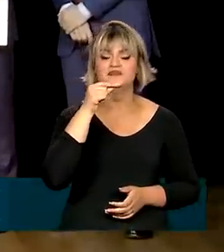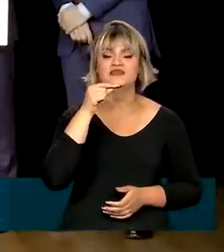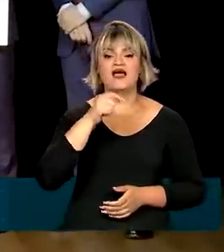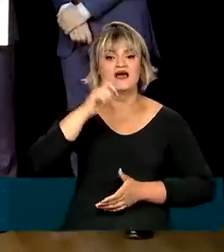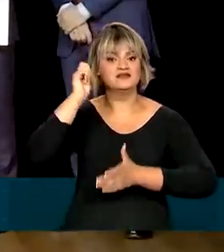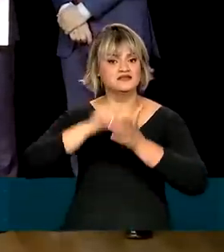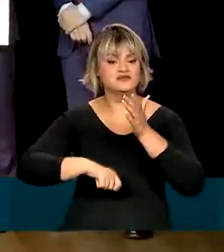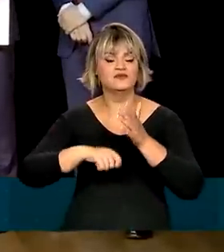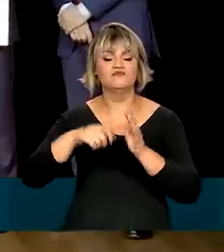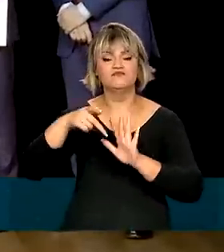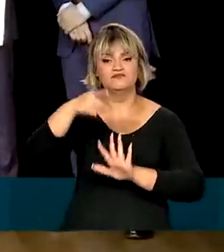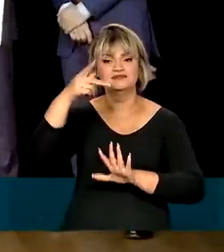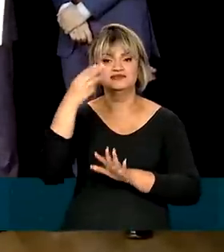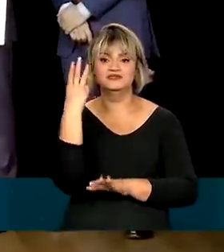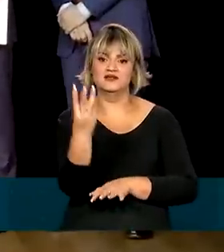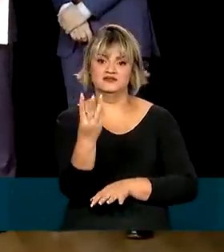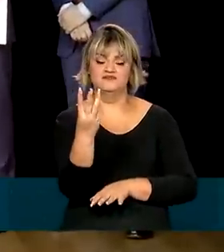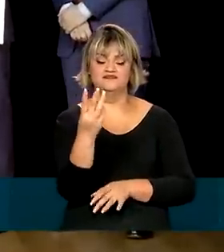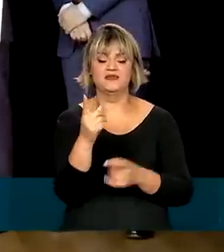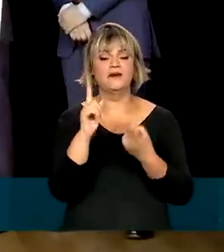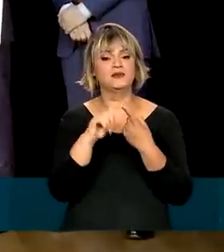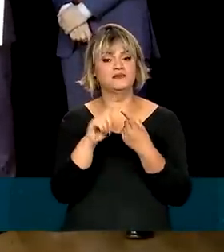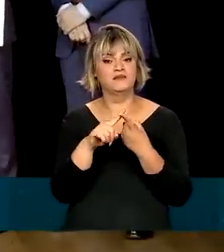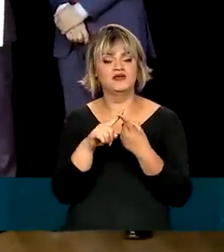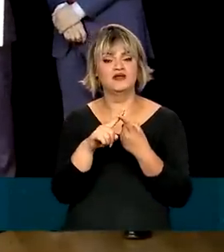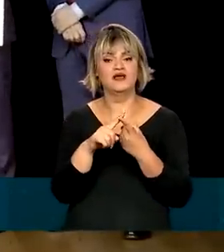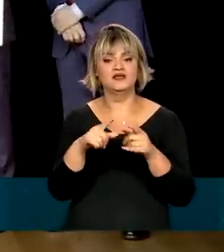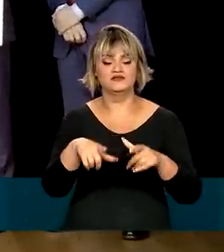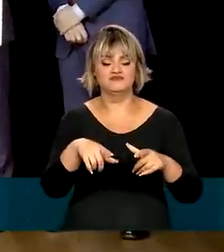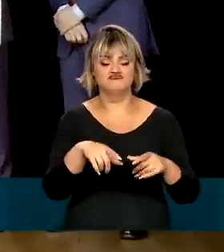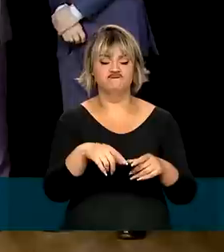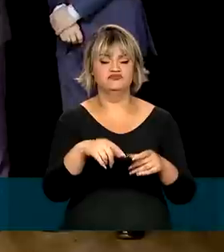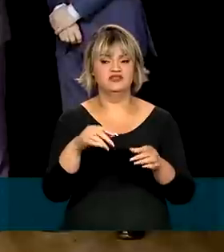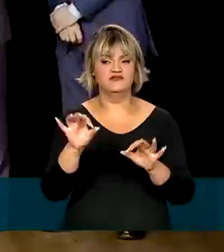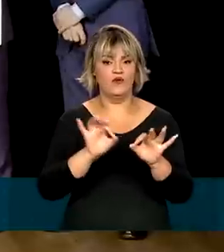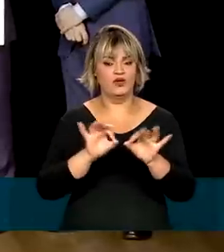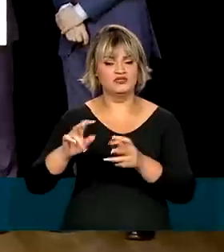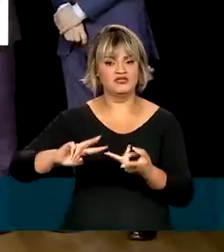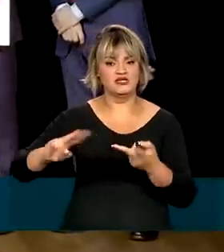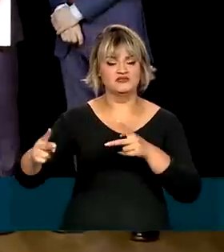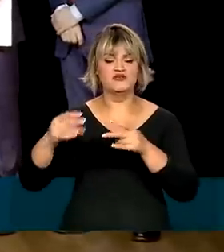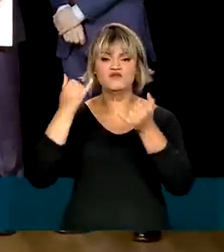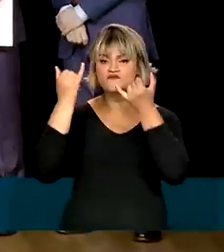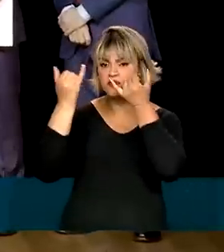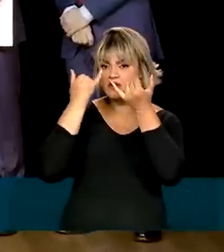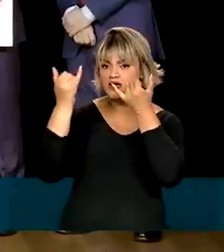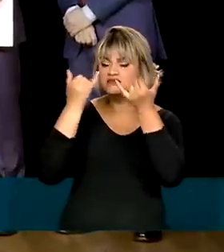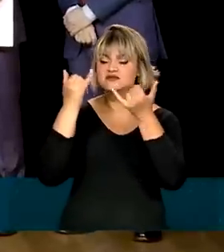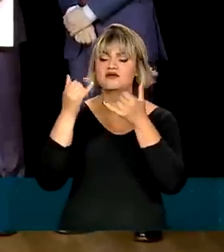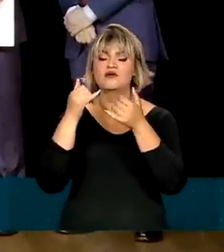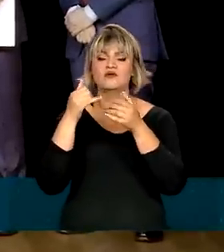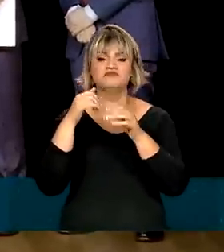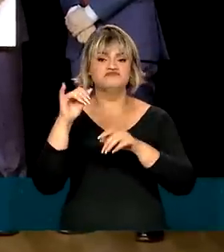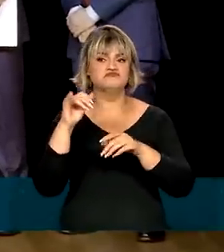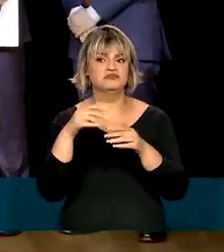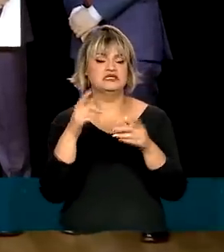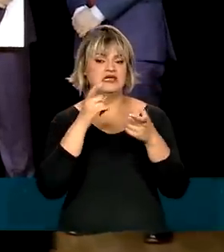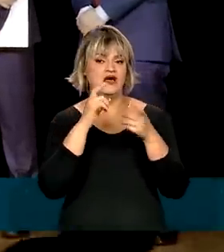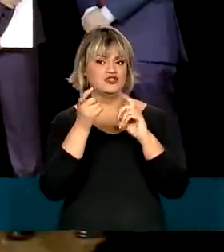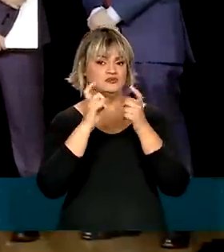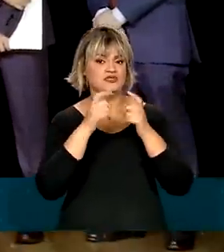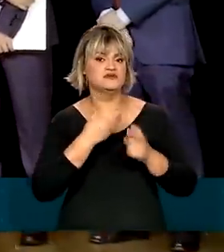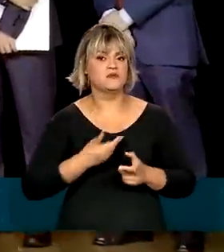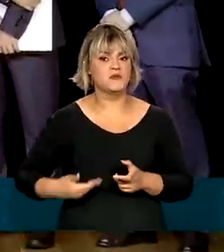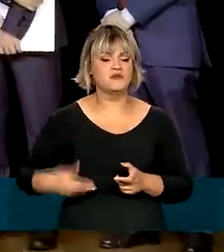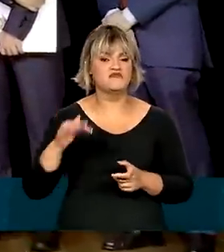assinou três portarias. A primeira instituiu o gabinete de transição, que vai reunir informações sobre o funcionamento da administração